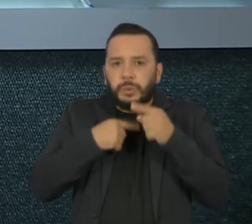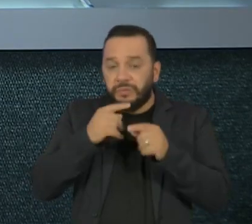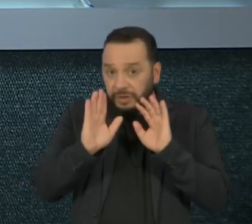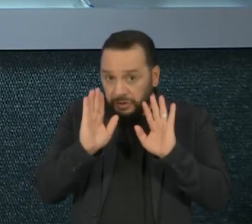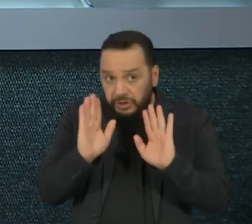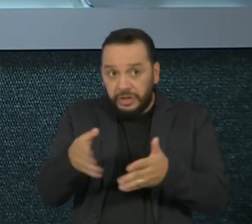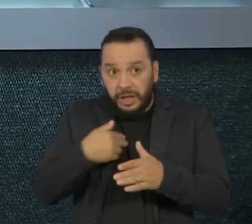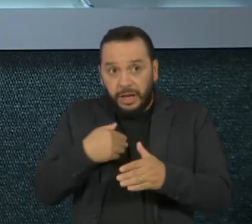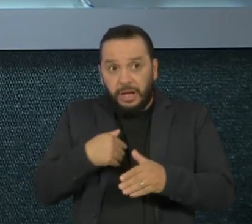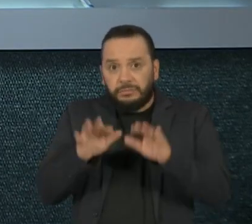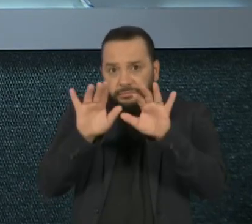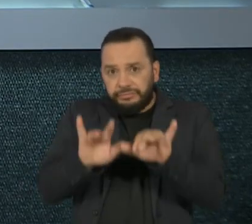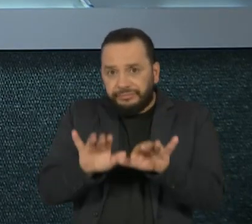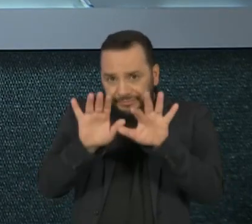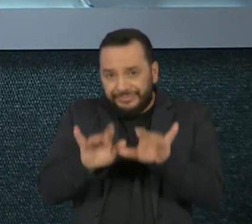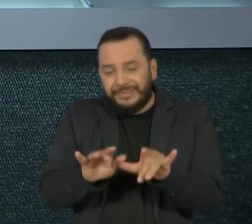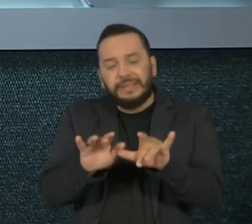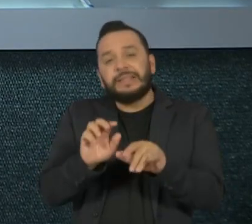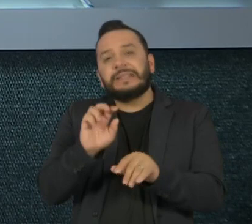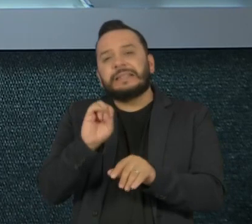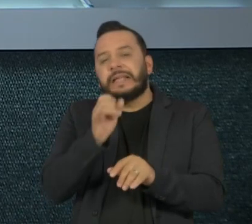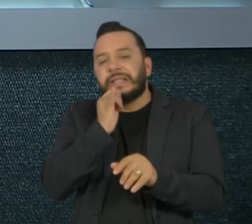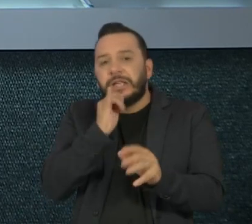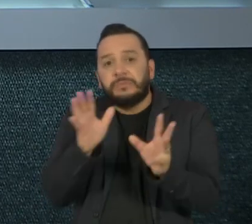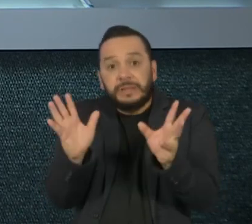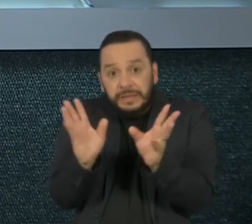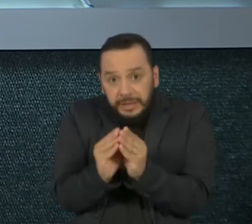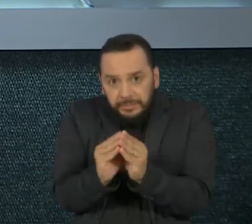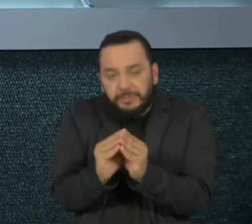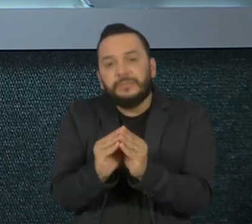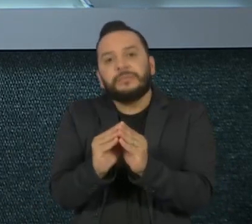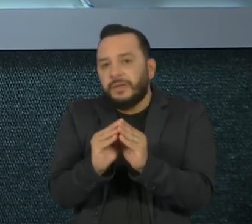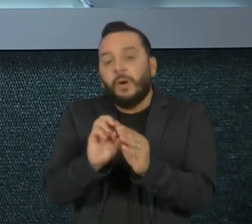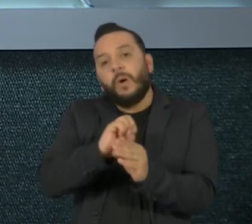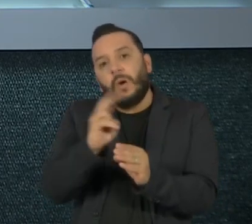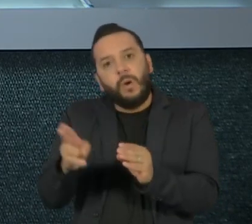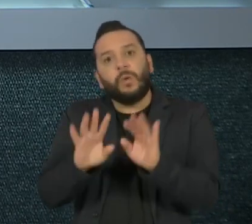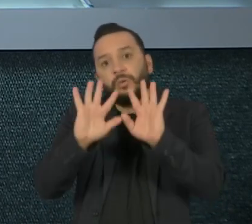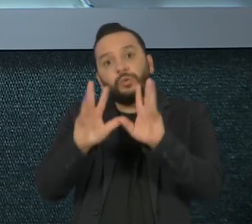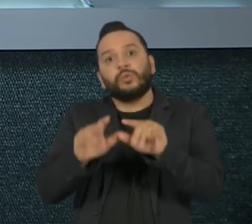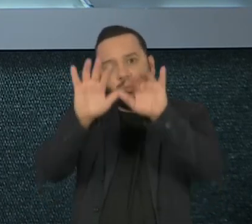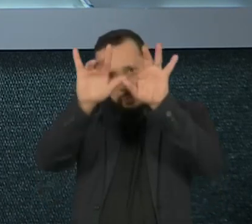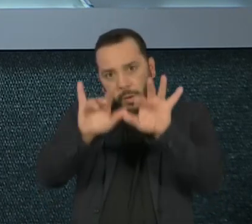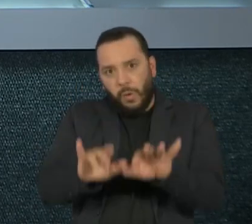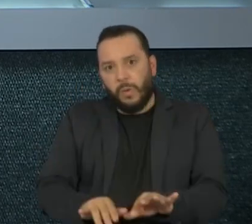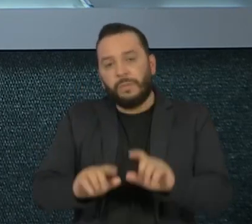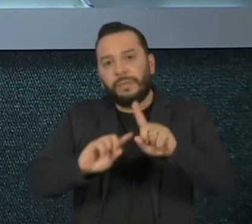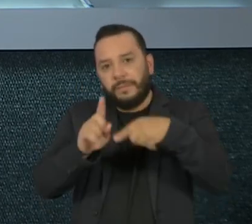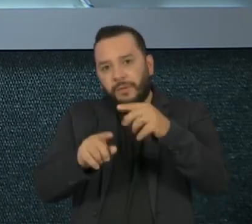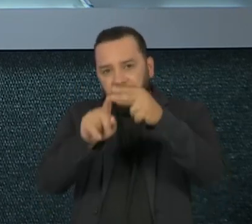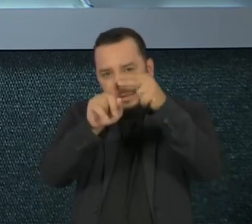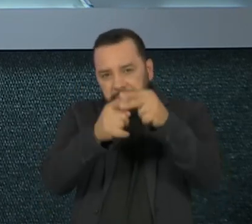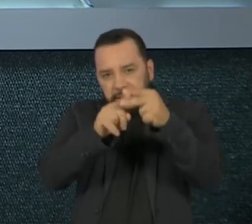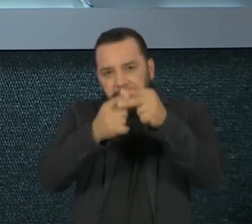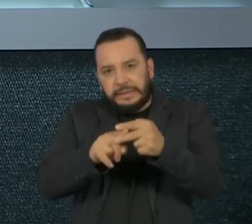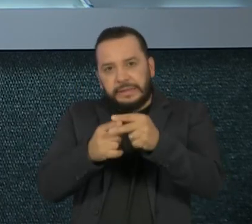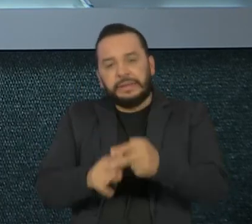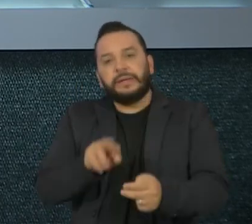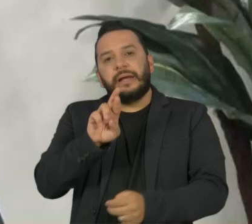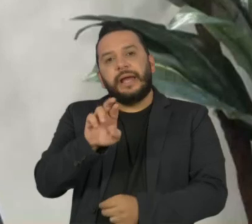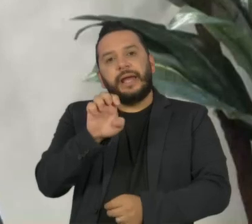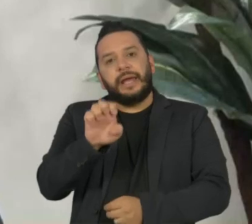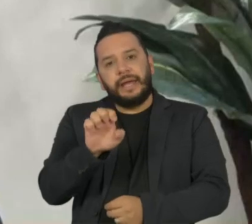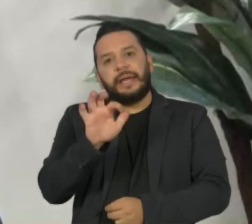a escolha se vai ser simplificada ou completa, porque isso, depois que eu faço a retificação, eu não consigo